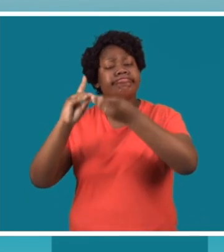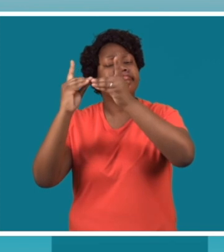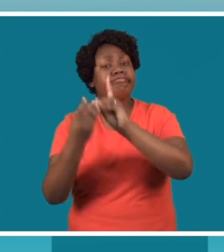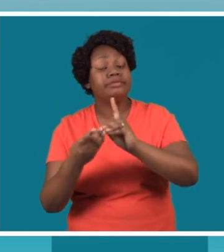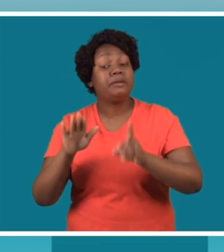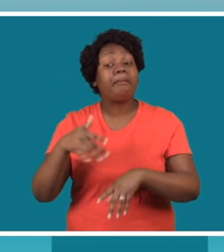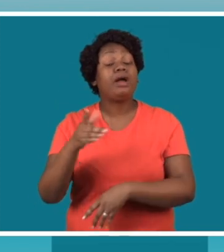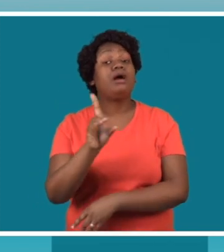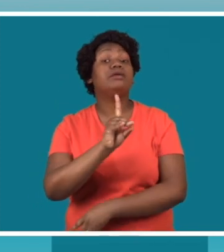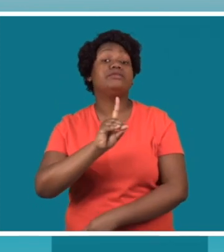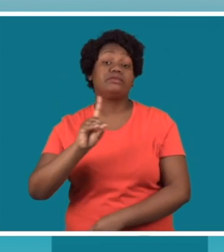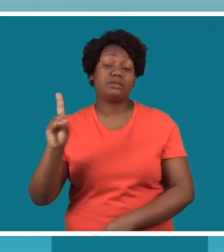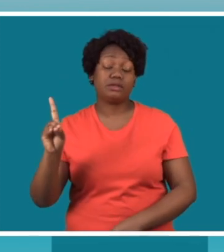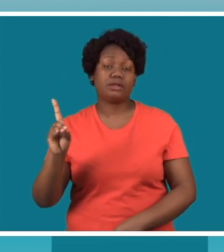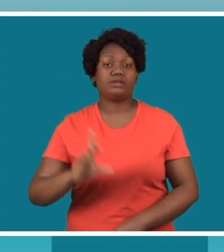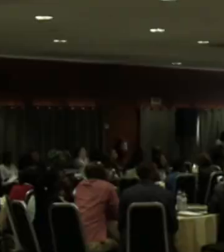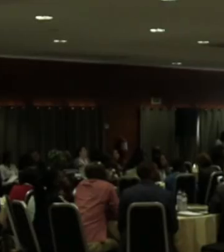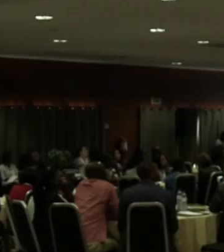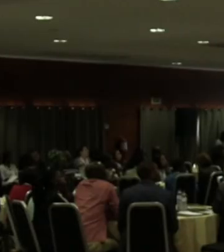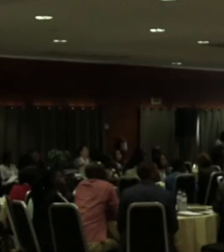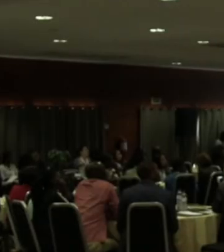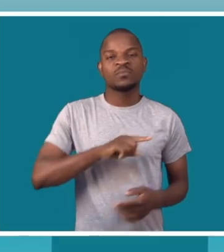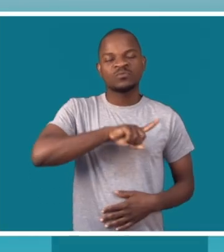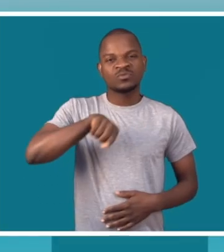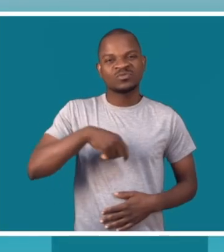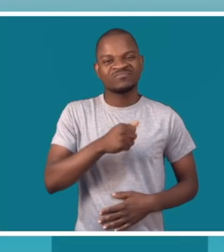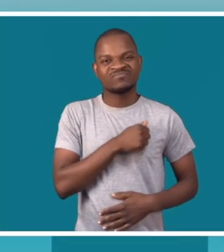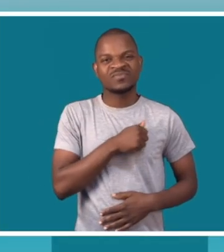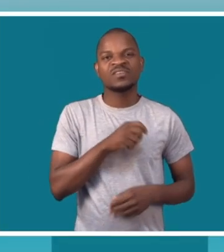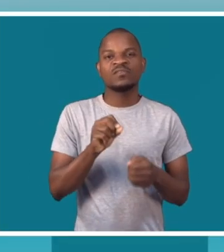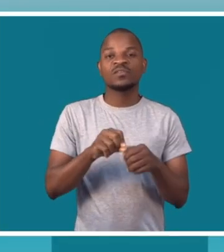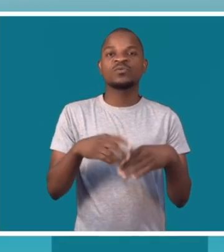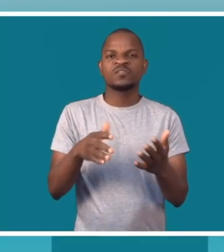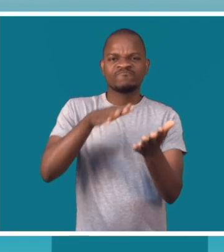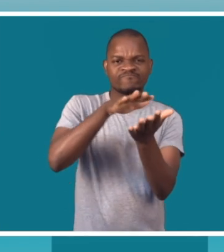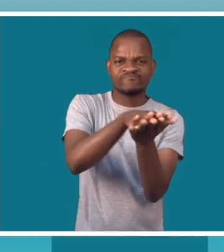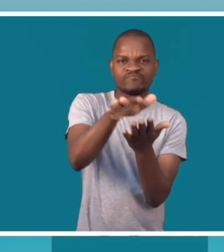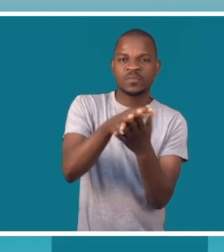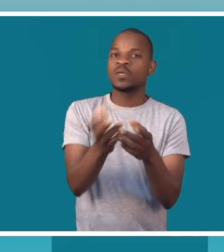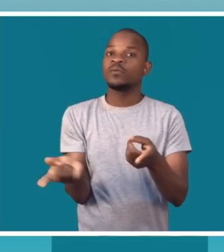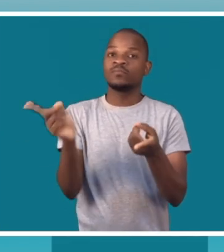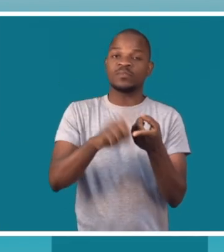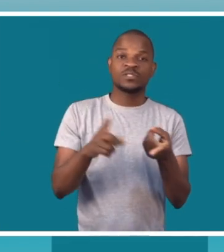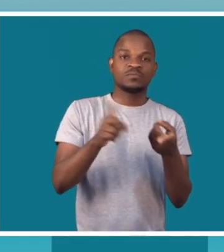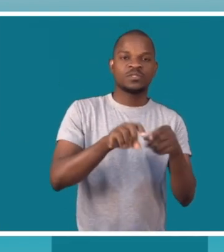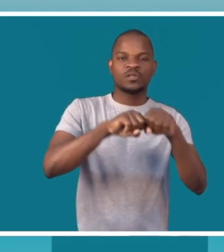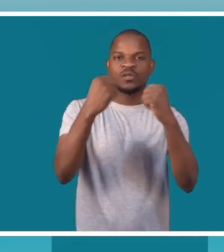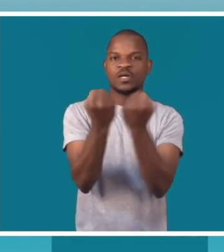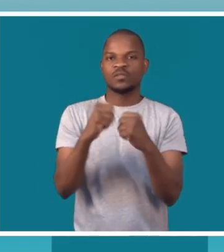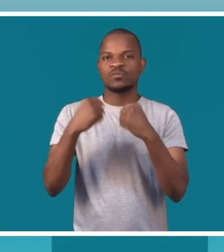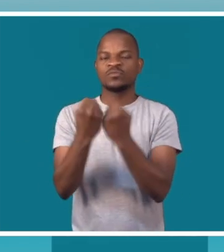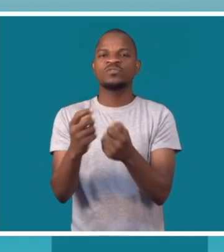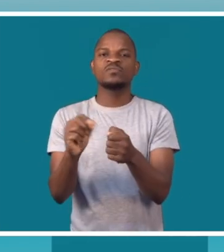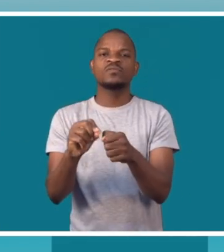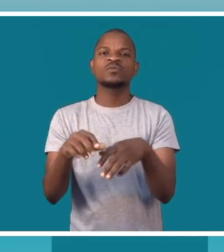no acesso à educação para a rapariga com deficiência. Teríamos de apelar que mais organizações da sociedade civil